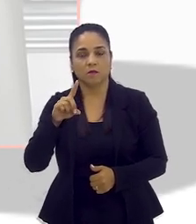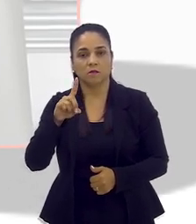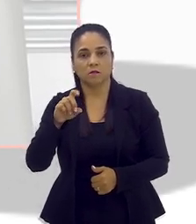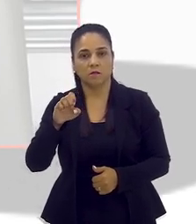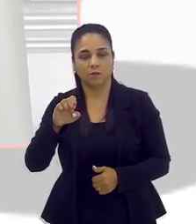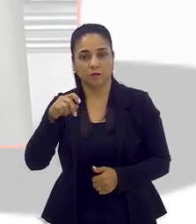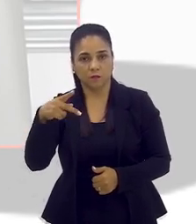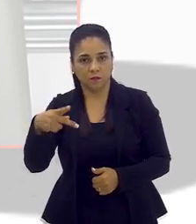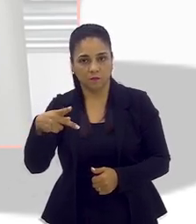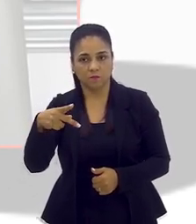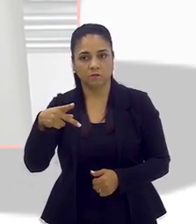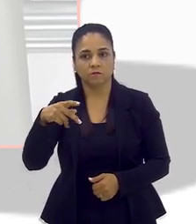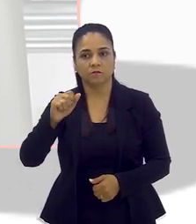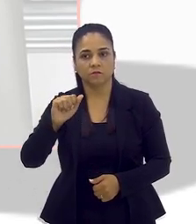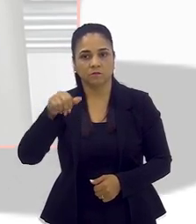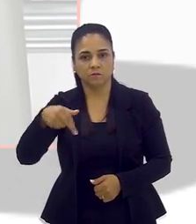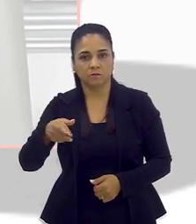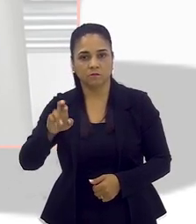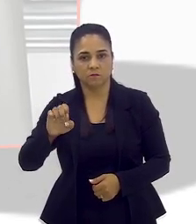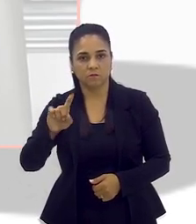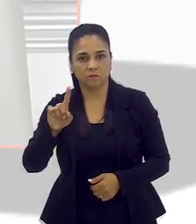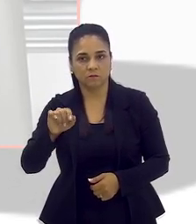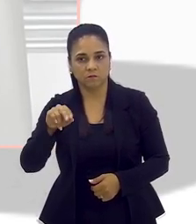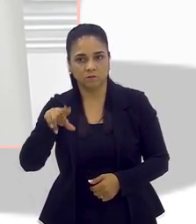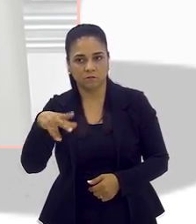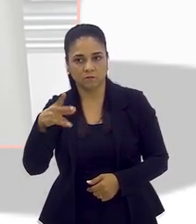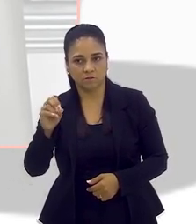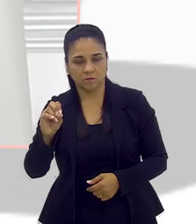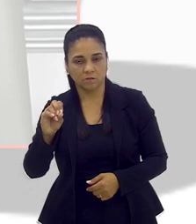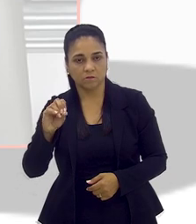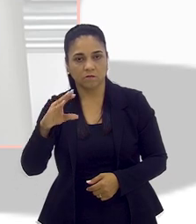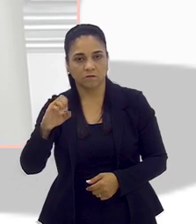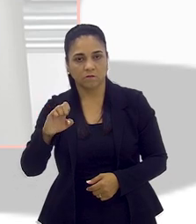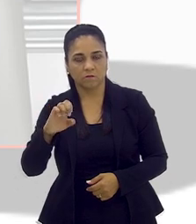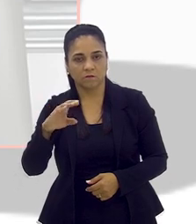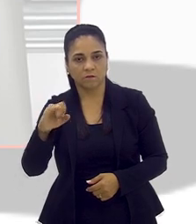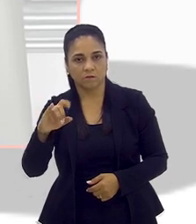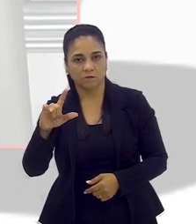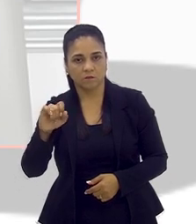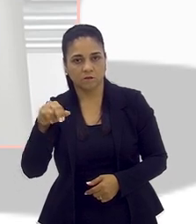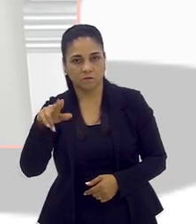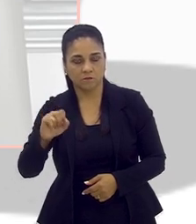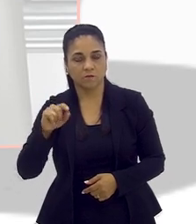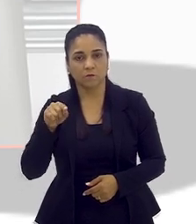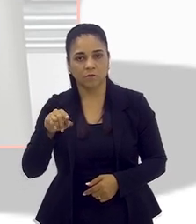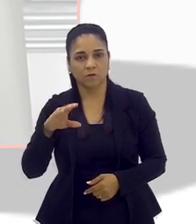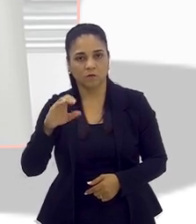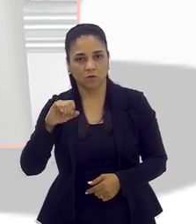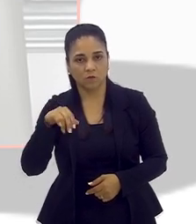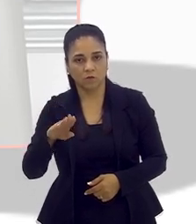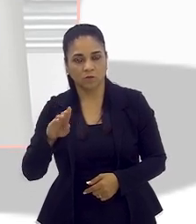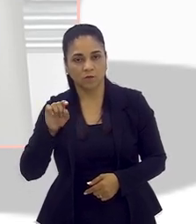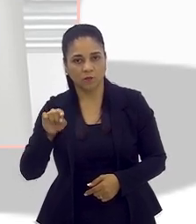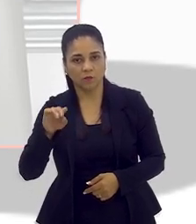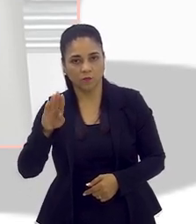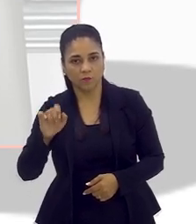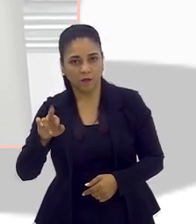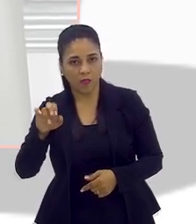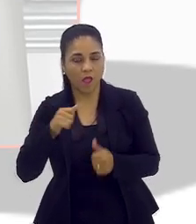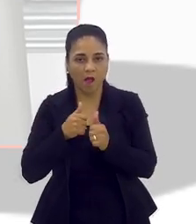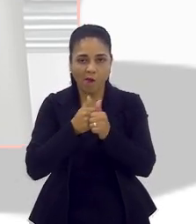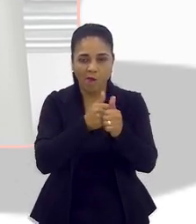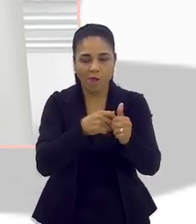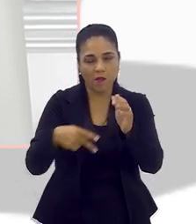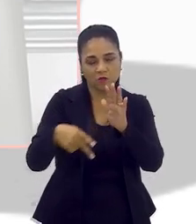arroba Andresinho Siciliano. O site é andresinossiciliano.com.br, então não tem erro, se você quiser acompanhar a tramitação dos nossos